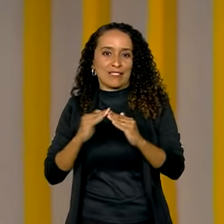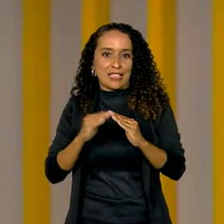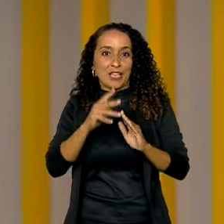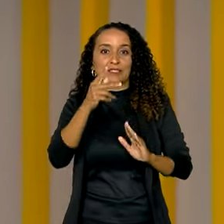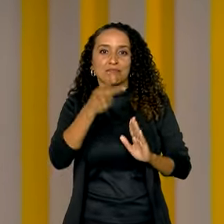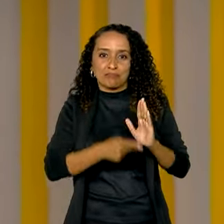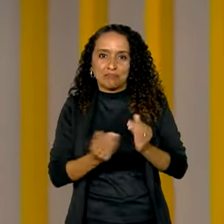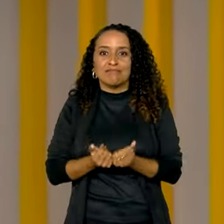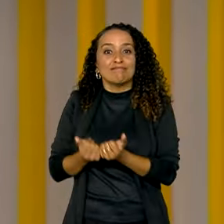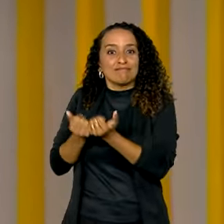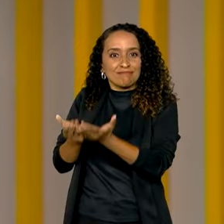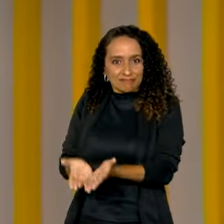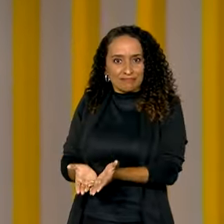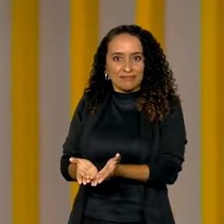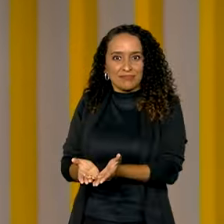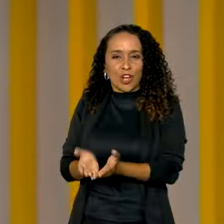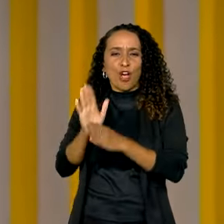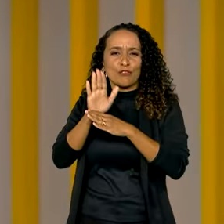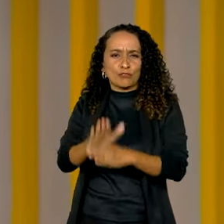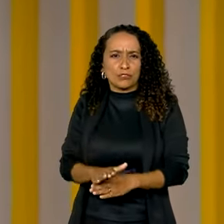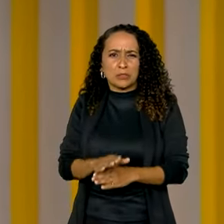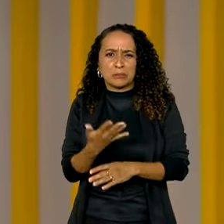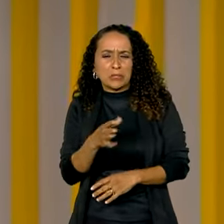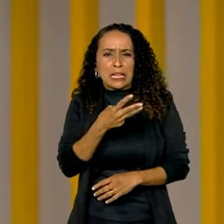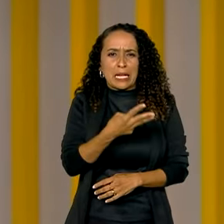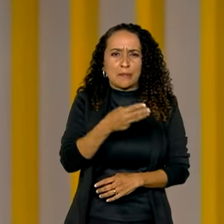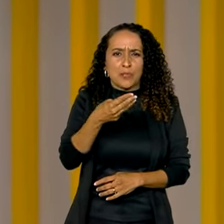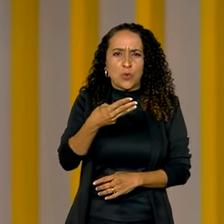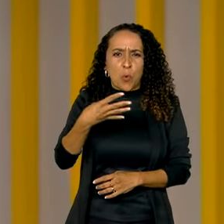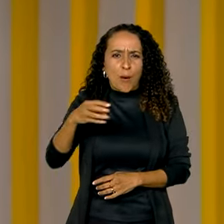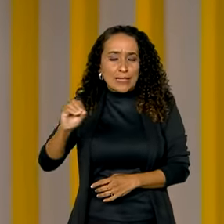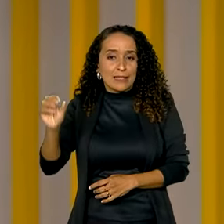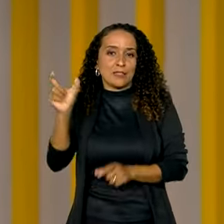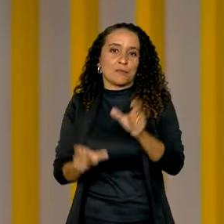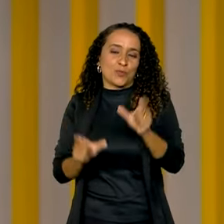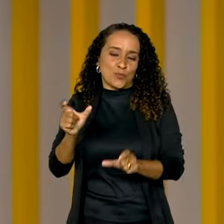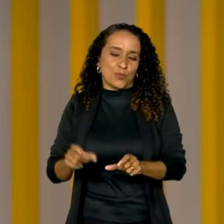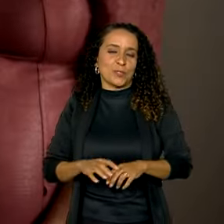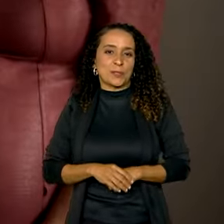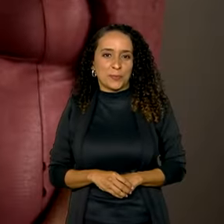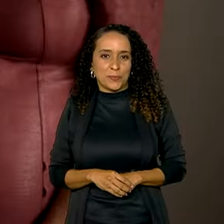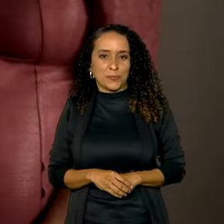programa foram entregues, beneficiando cerca de 3.400 pessoas.